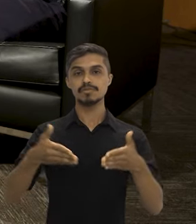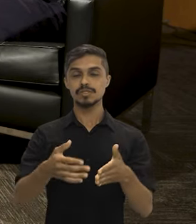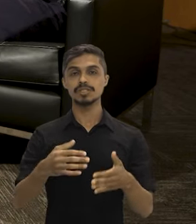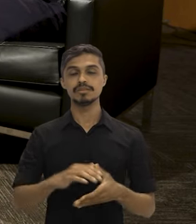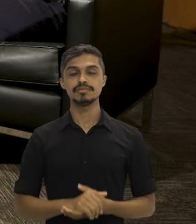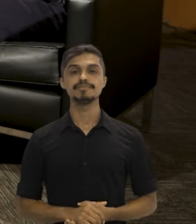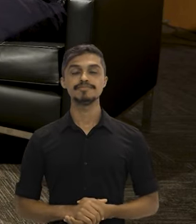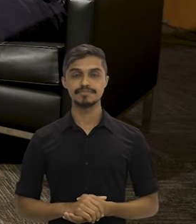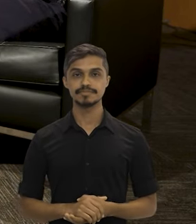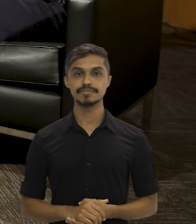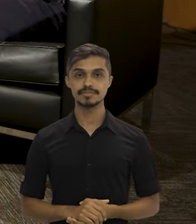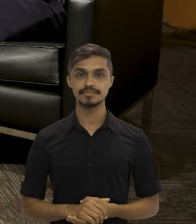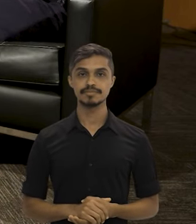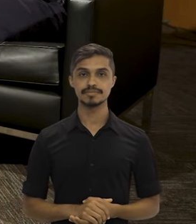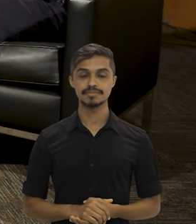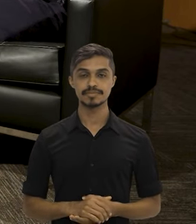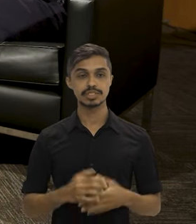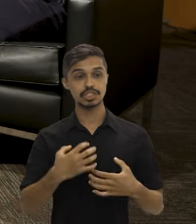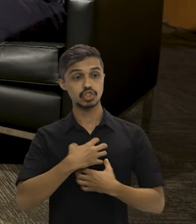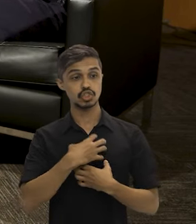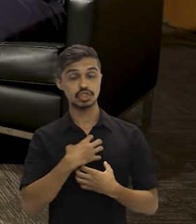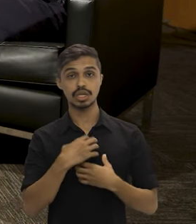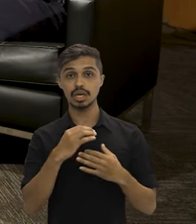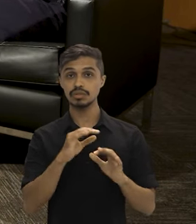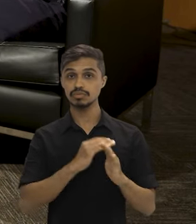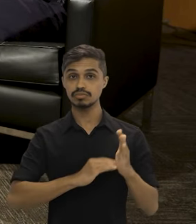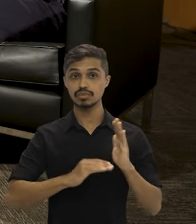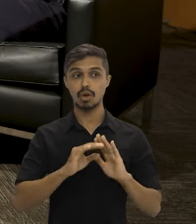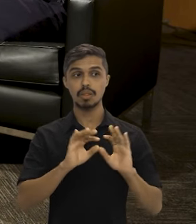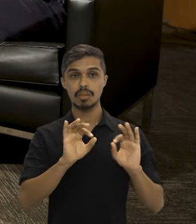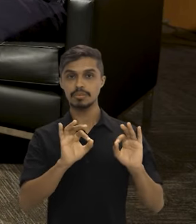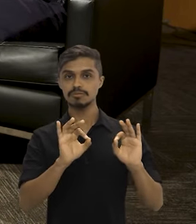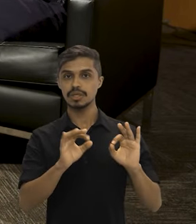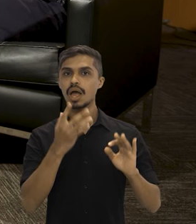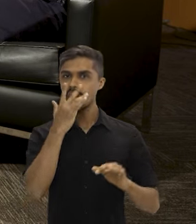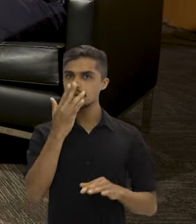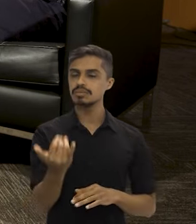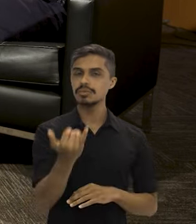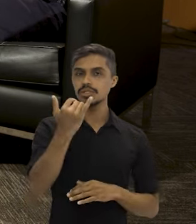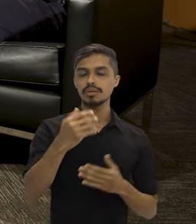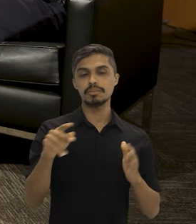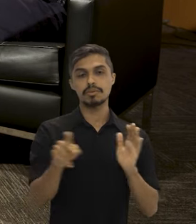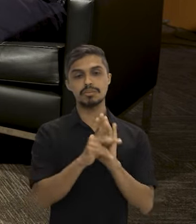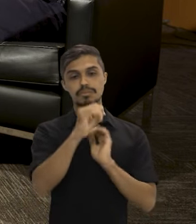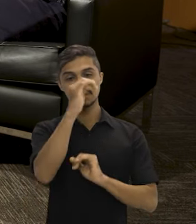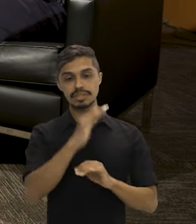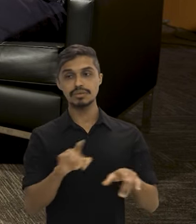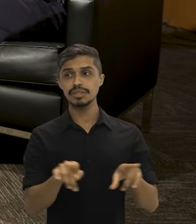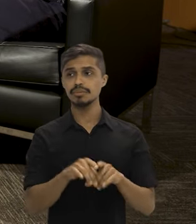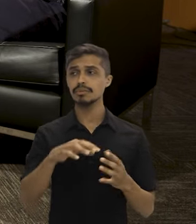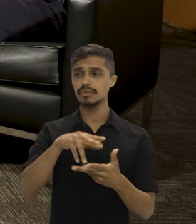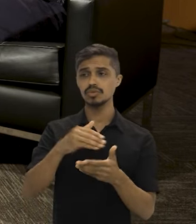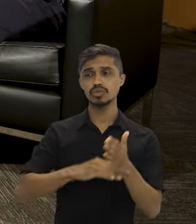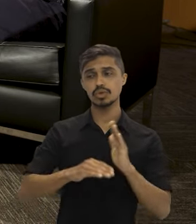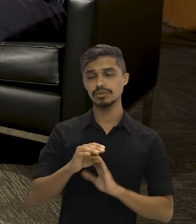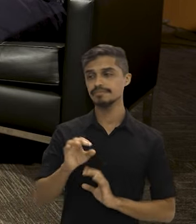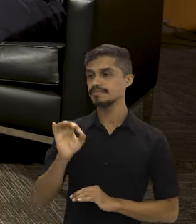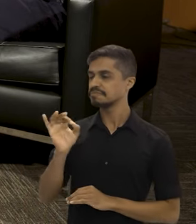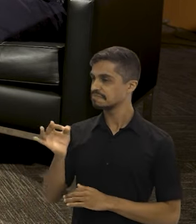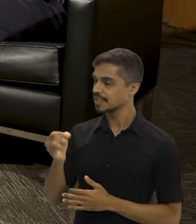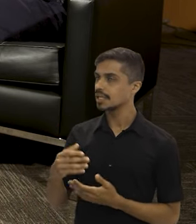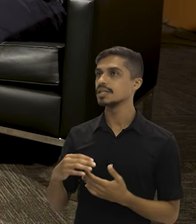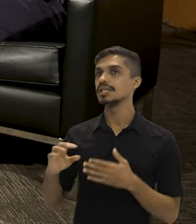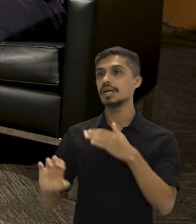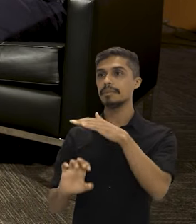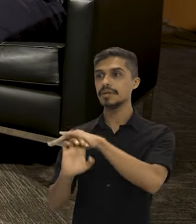entrando nessa supermissão que acho que vai ser importante não só para Brasil, mas para o mundo todo. E as